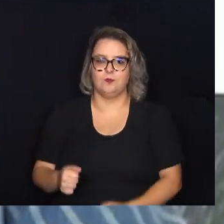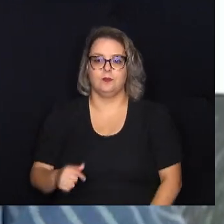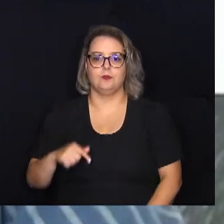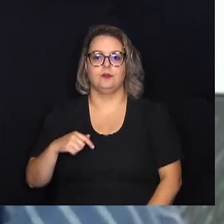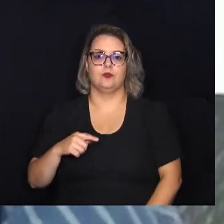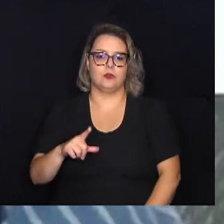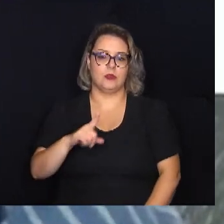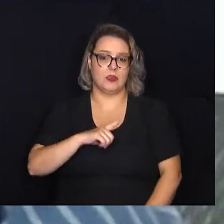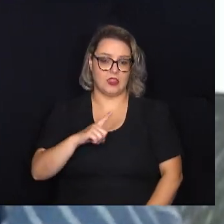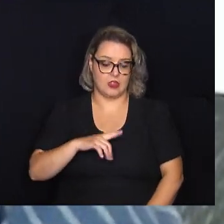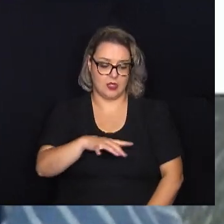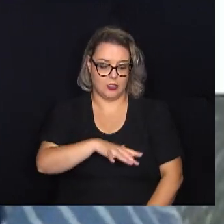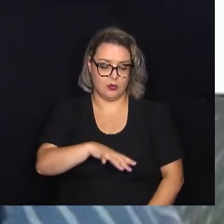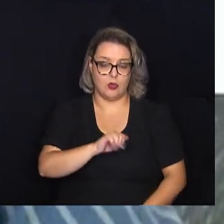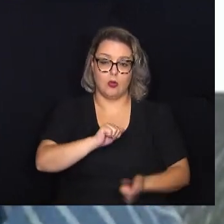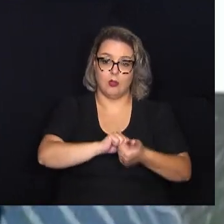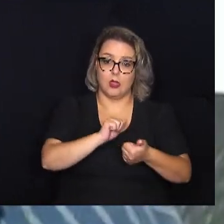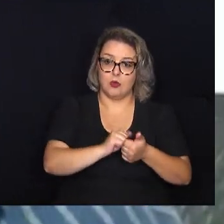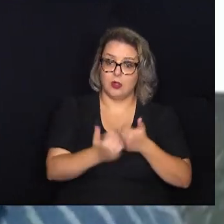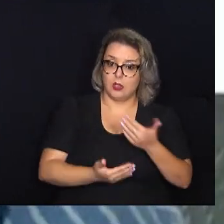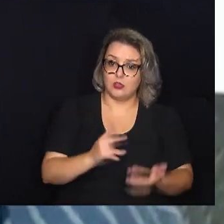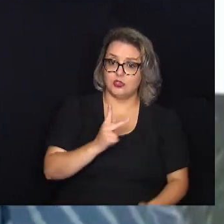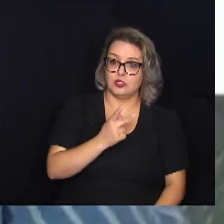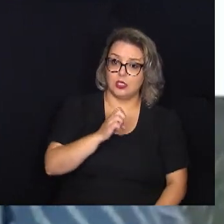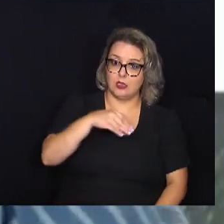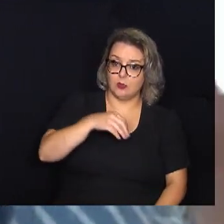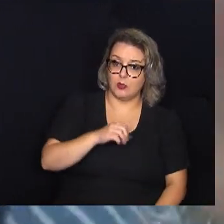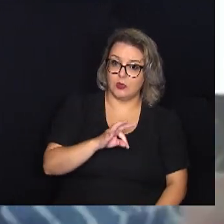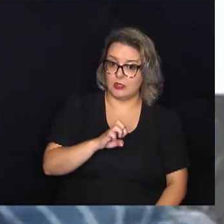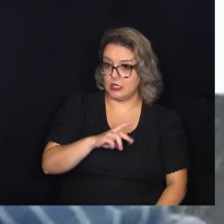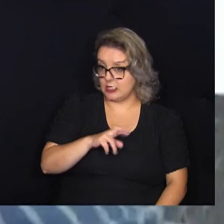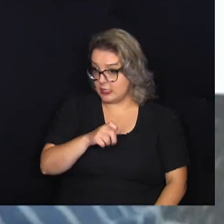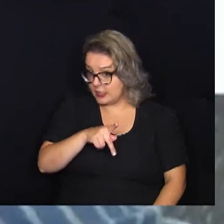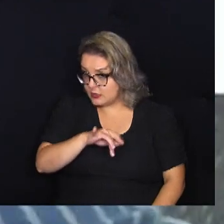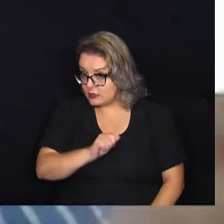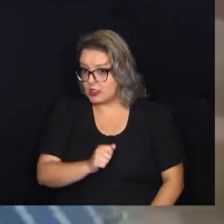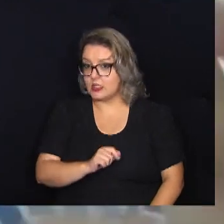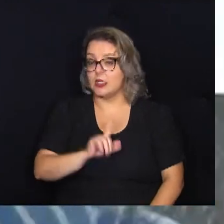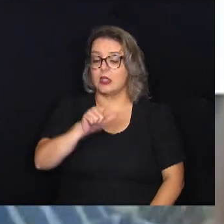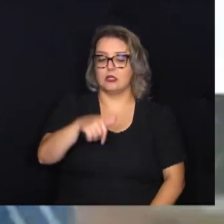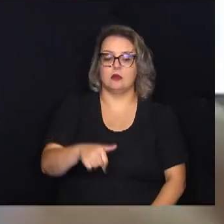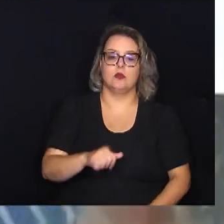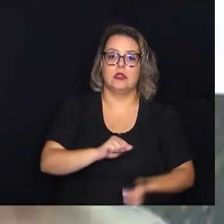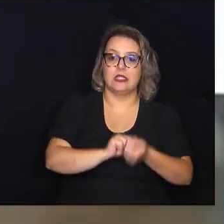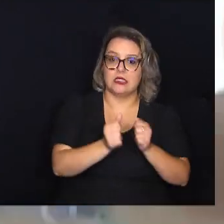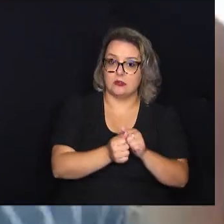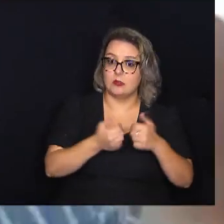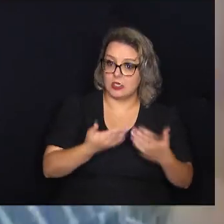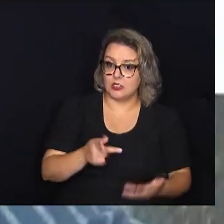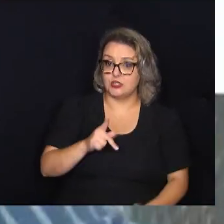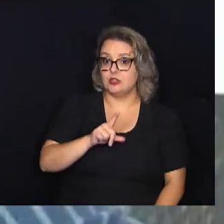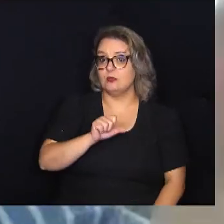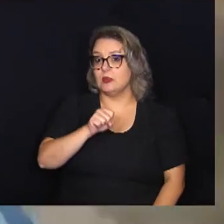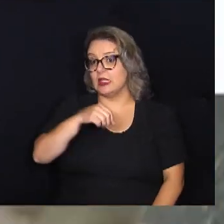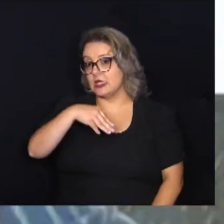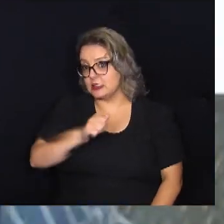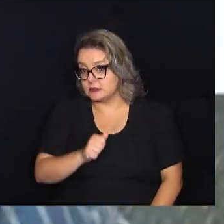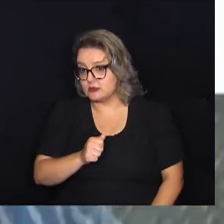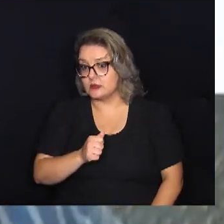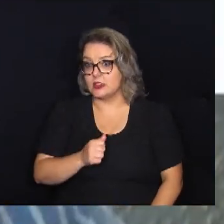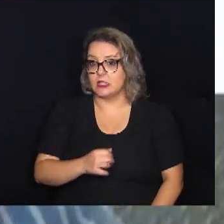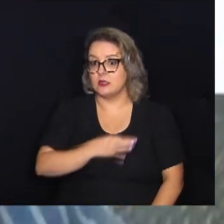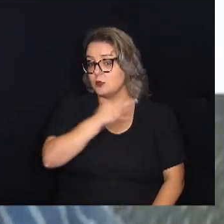que qualificam os serviços de hemoterapia, os hemocentros. E a partir dessa qualificação, esse plasma excedente desses serviços é